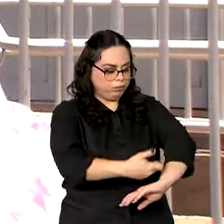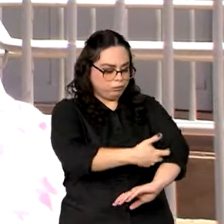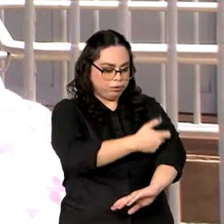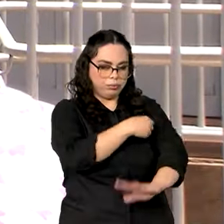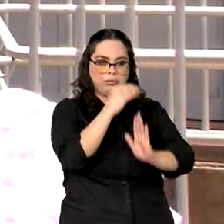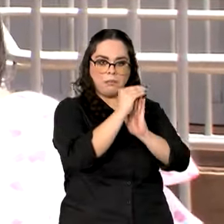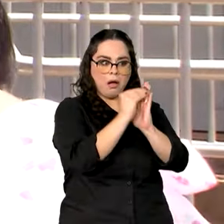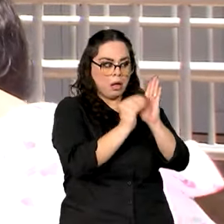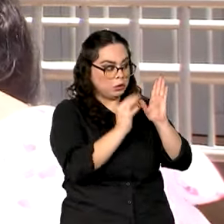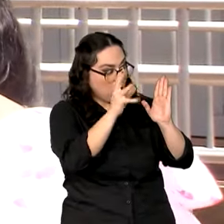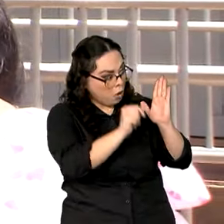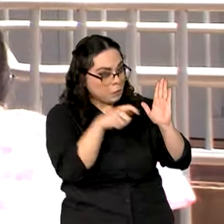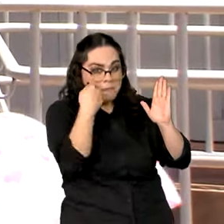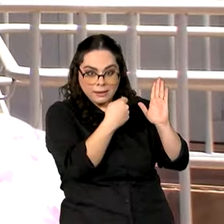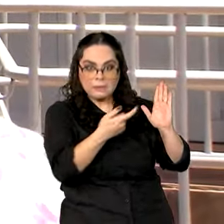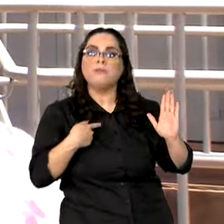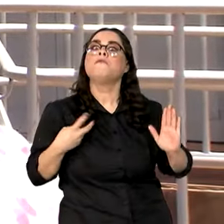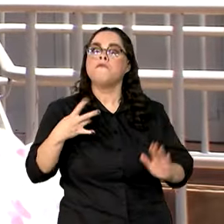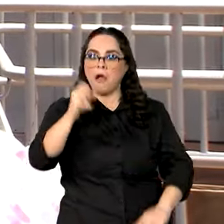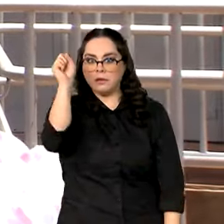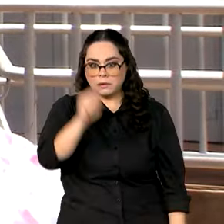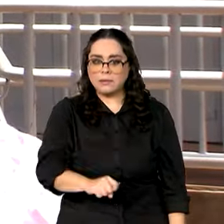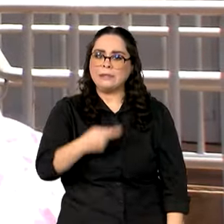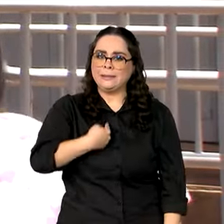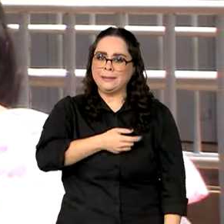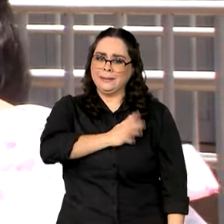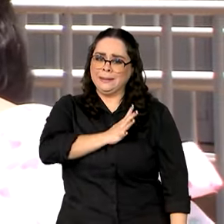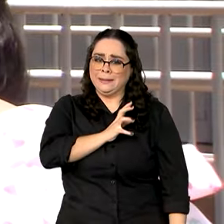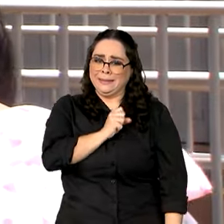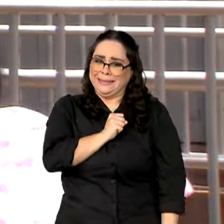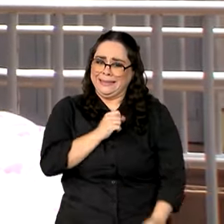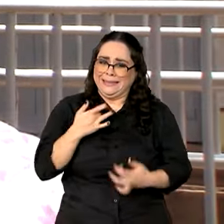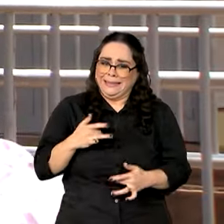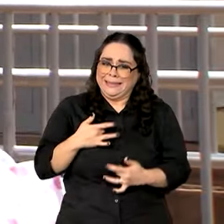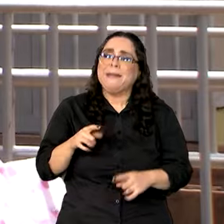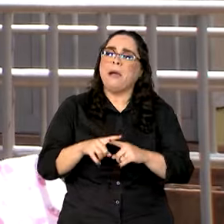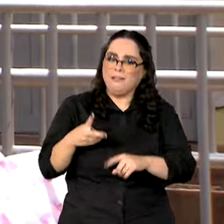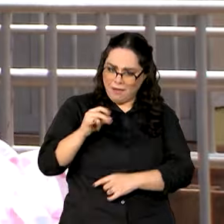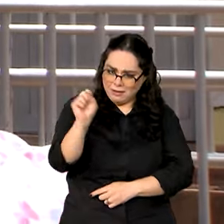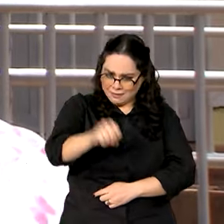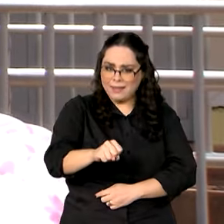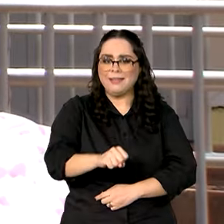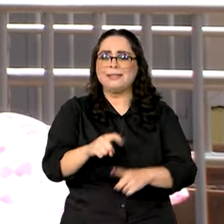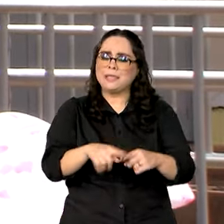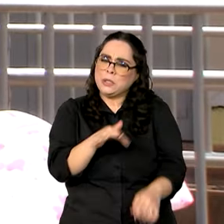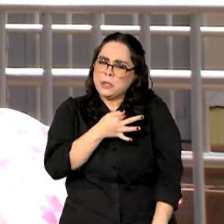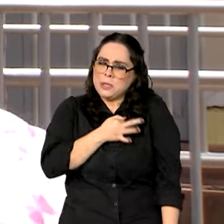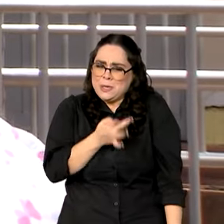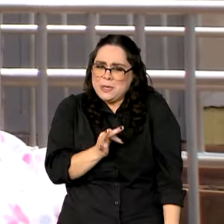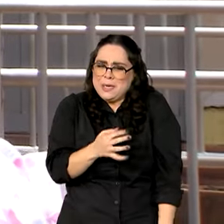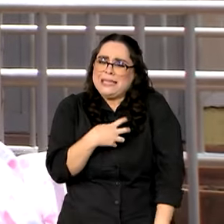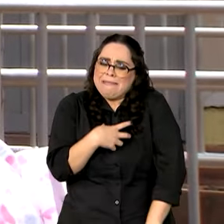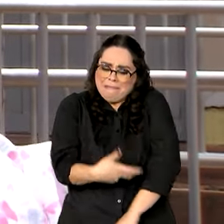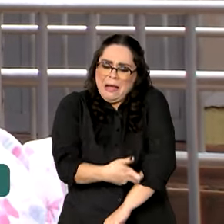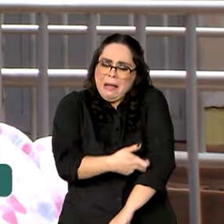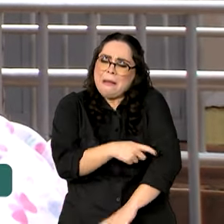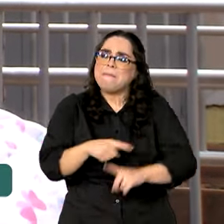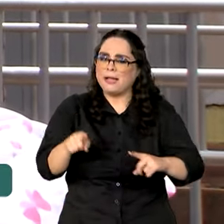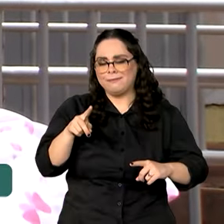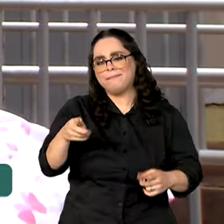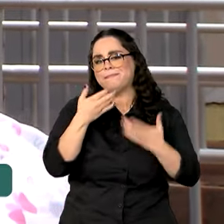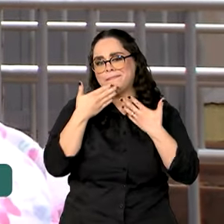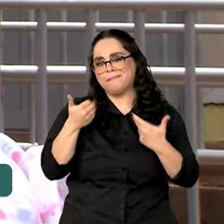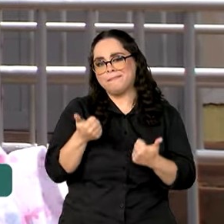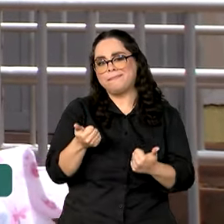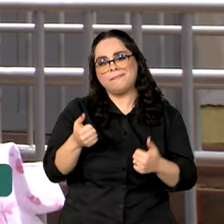ela, a gente vai dar, mesmo com o coração apertado, né? Dá a dorzinha que ela provoca, mas